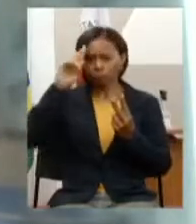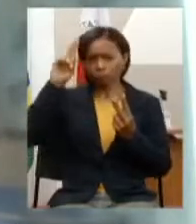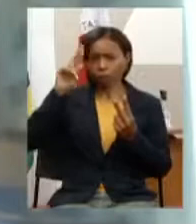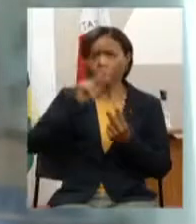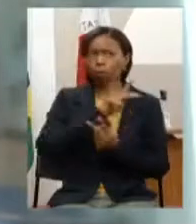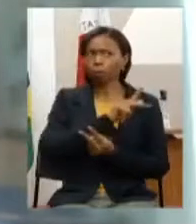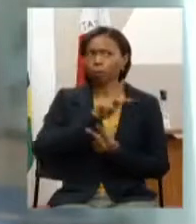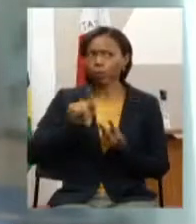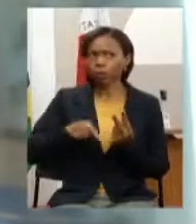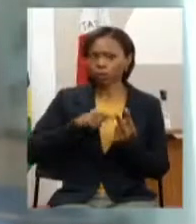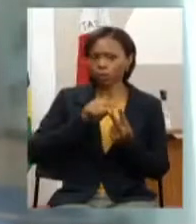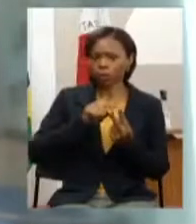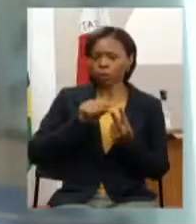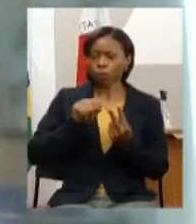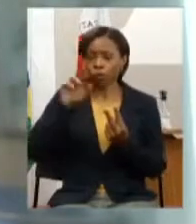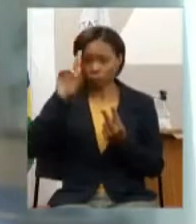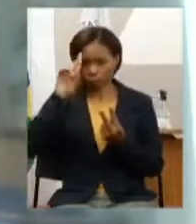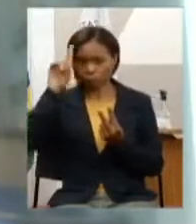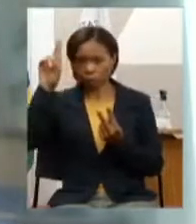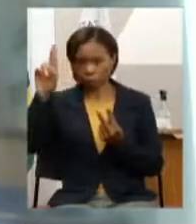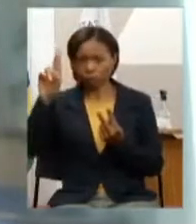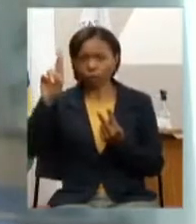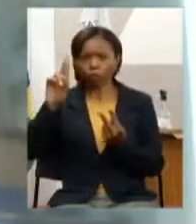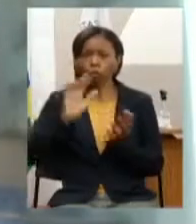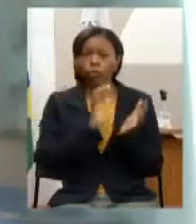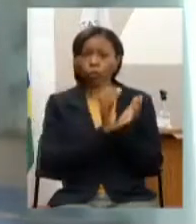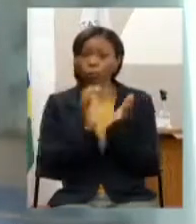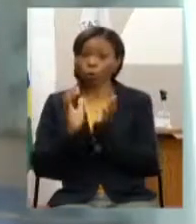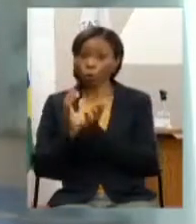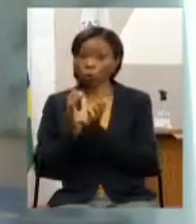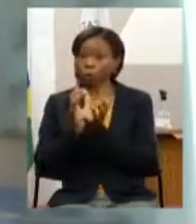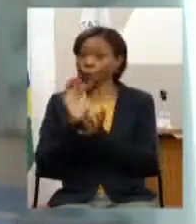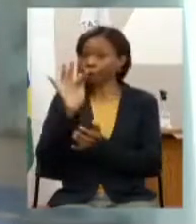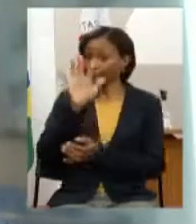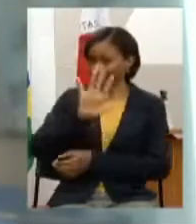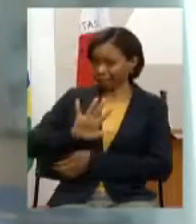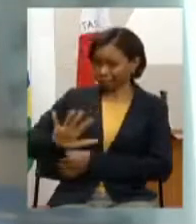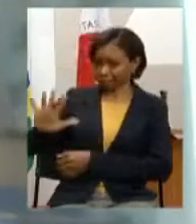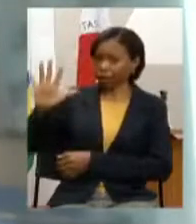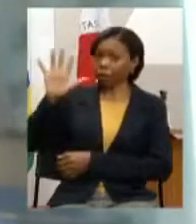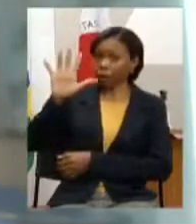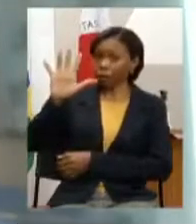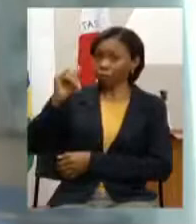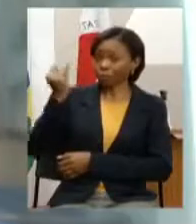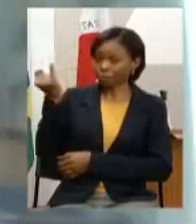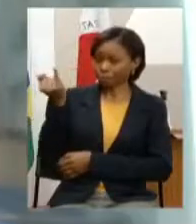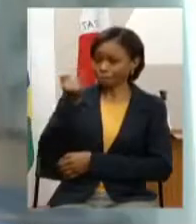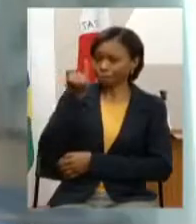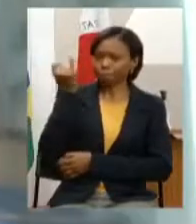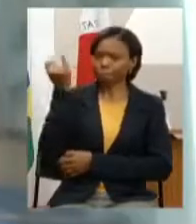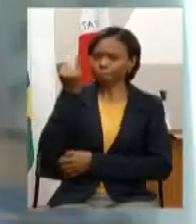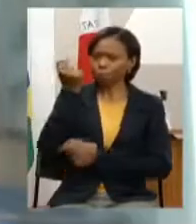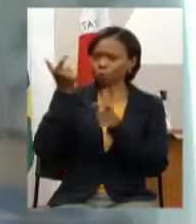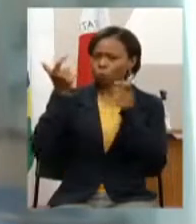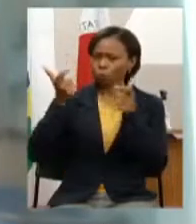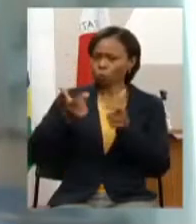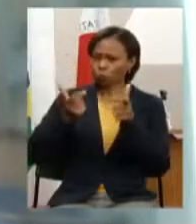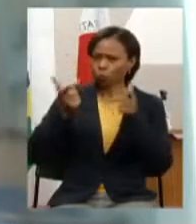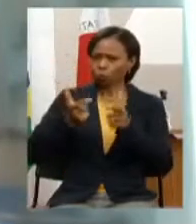e um diretor de um órgão de órgãos federais importantíssimos e de grande grande